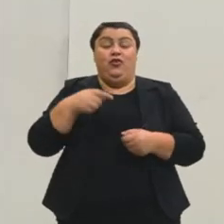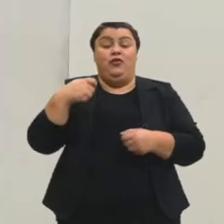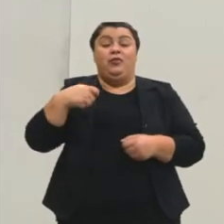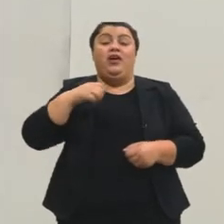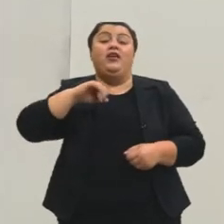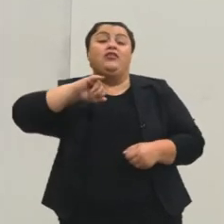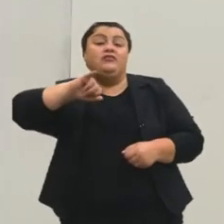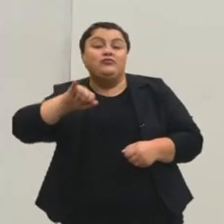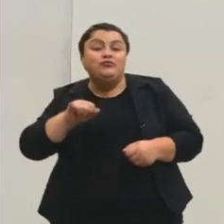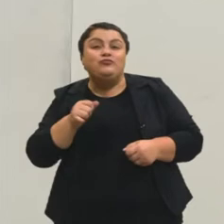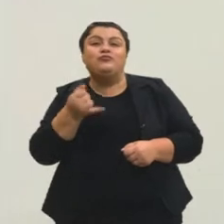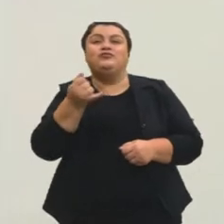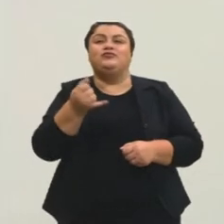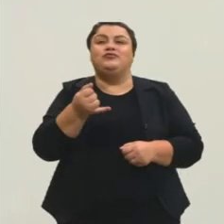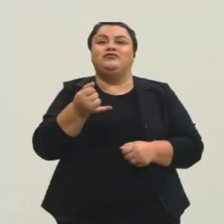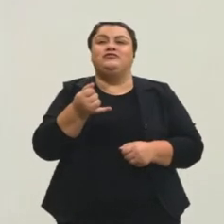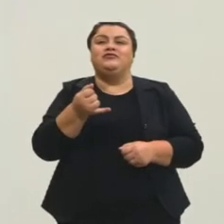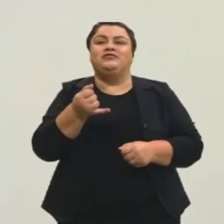justificar